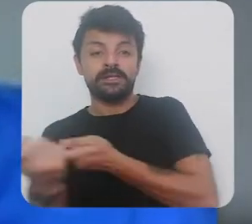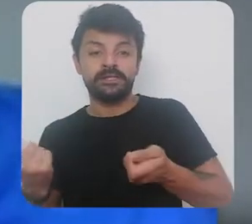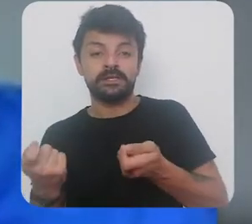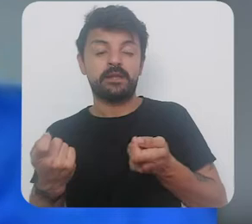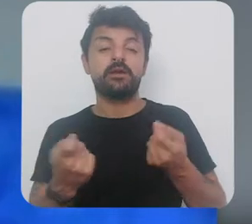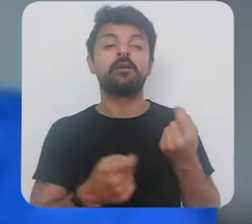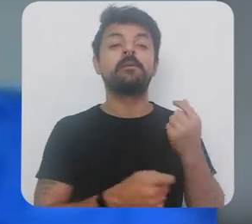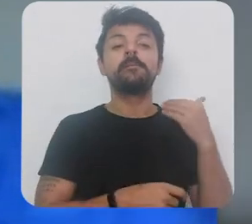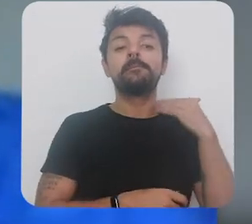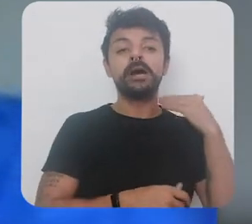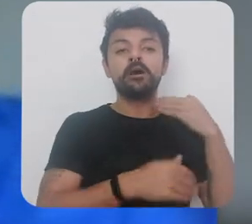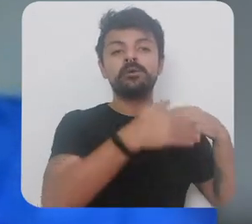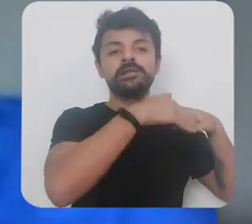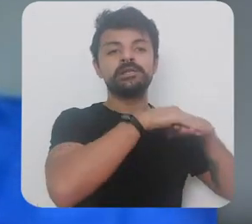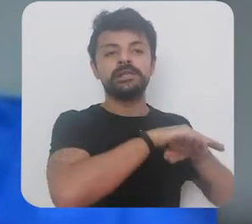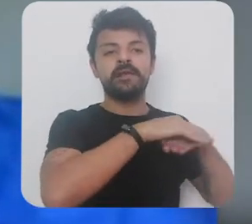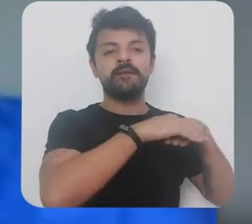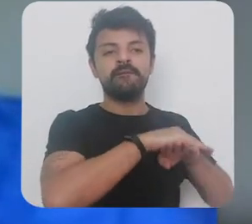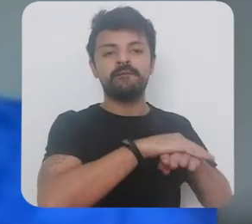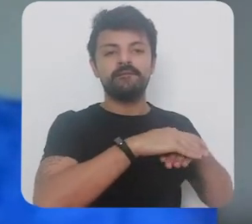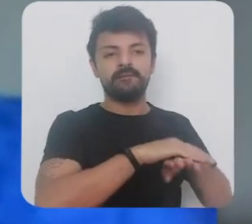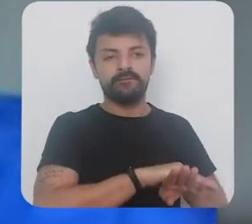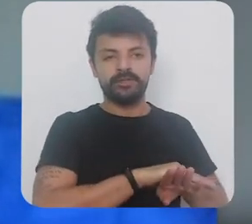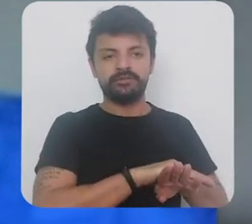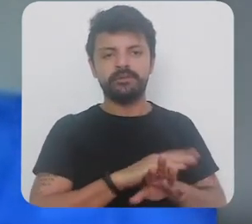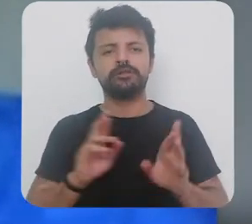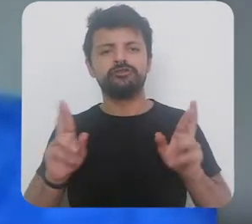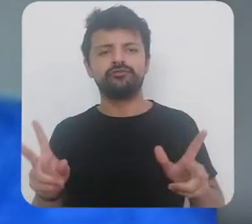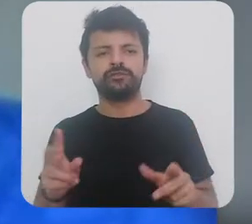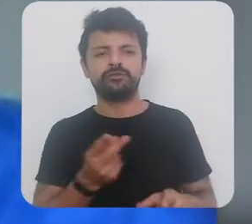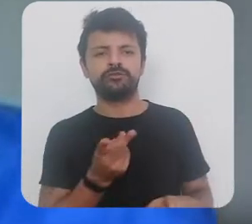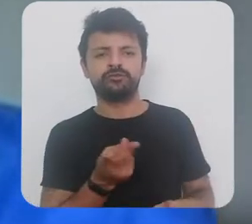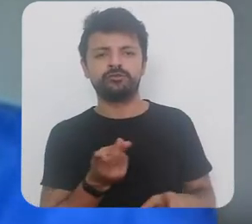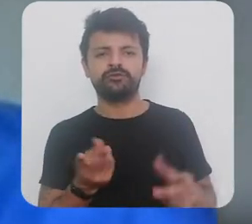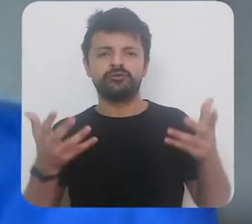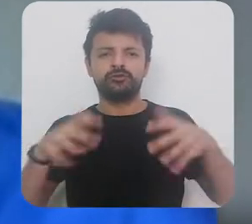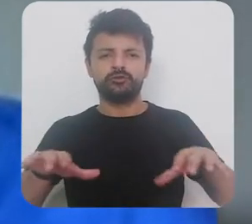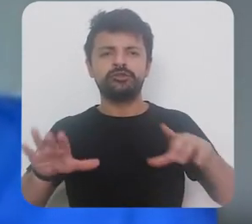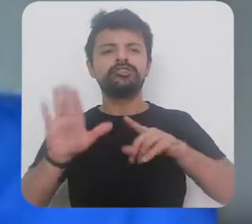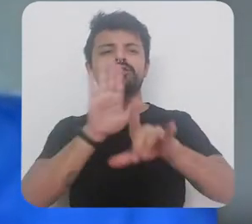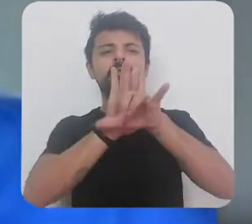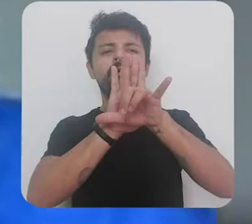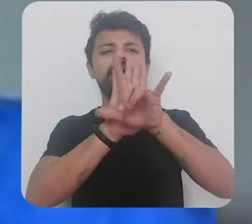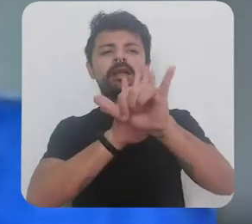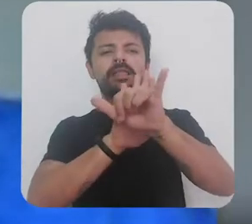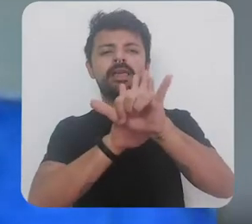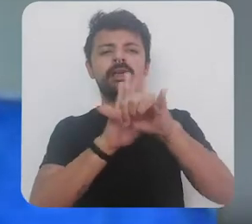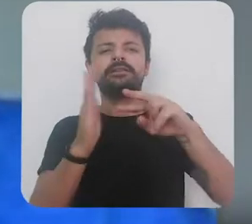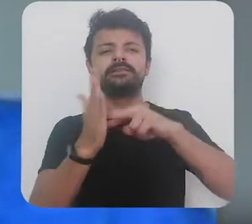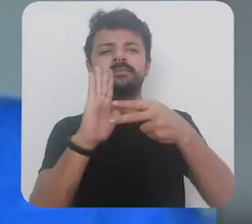eles chamavam lá na época de que era o nome da lei